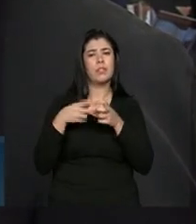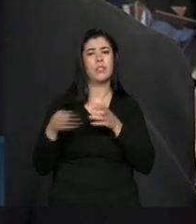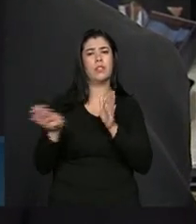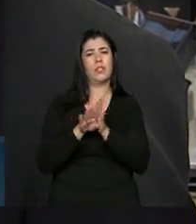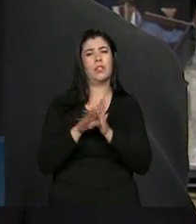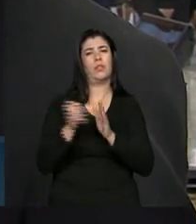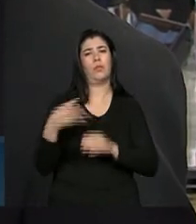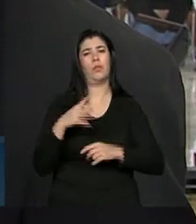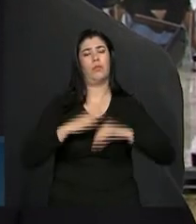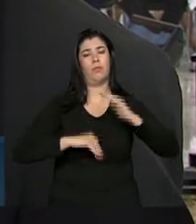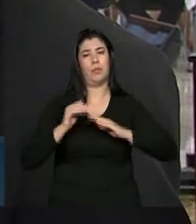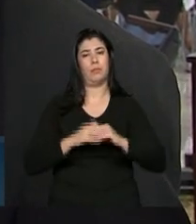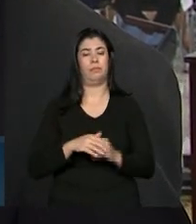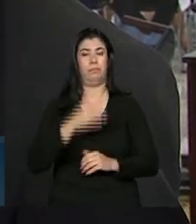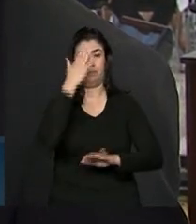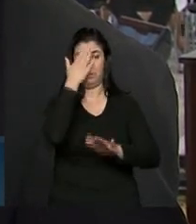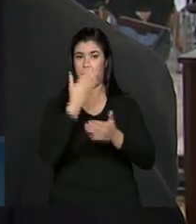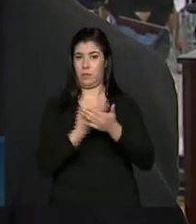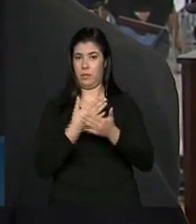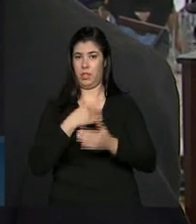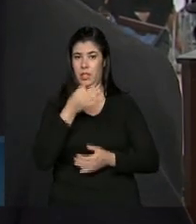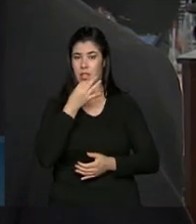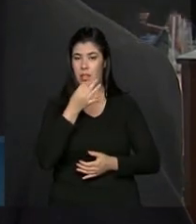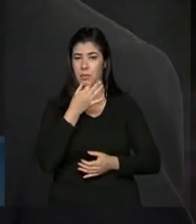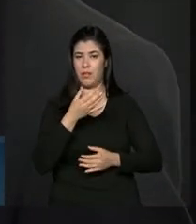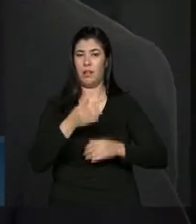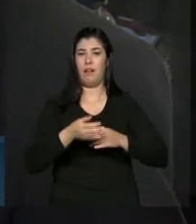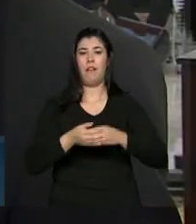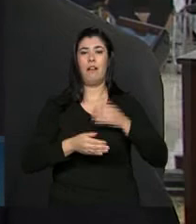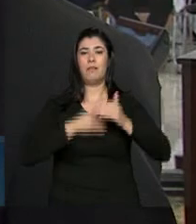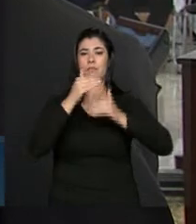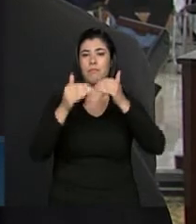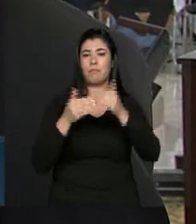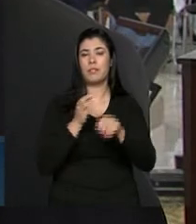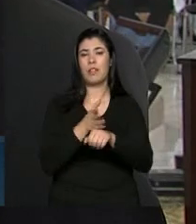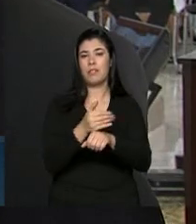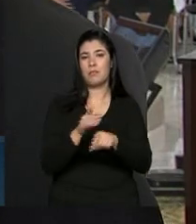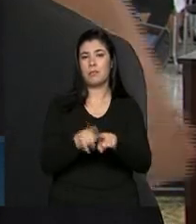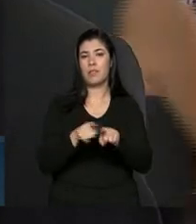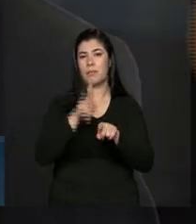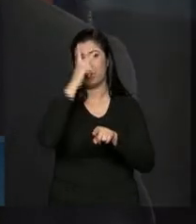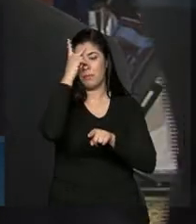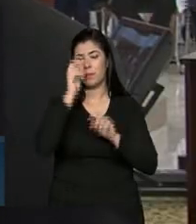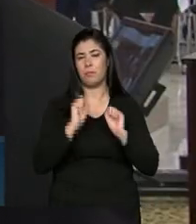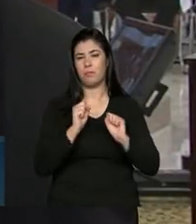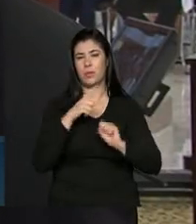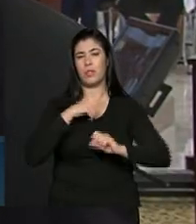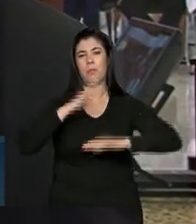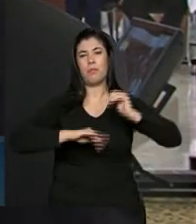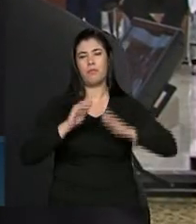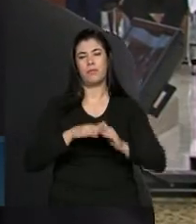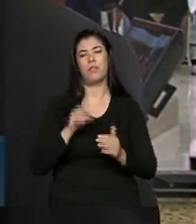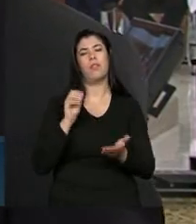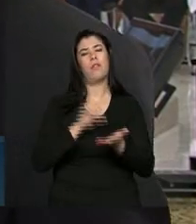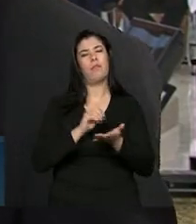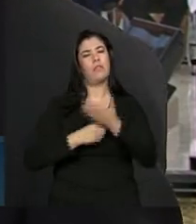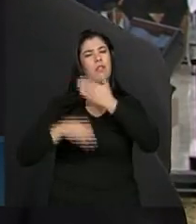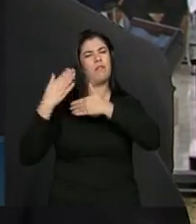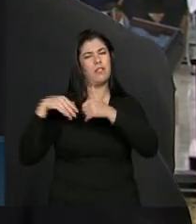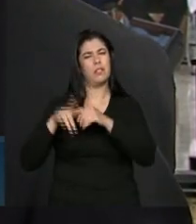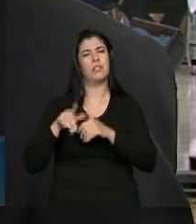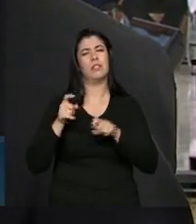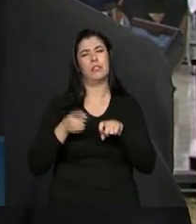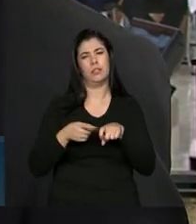que nós conseguimos avançar muito na área de acesso, de acessibilidade. Os nossos usuários agora estão tendo acesso ao profissional médico, que era um profissional bastante